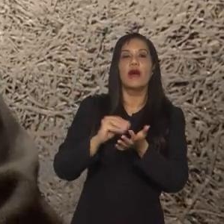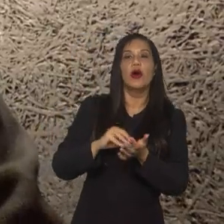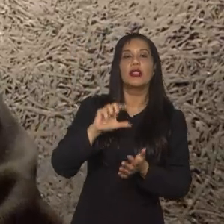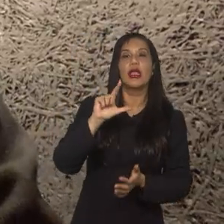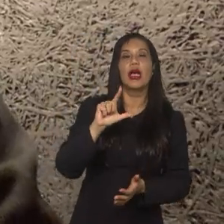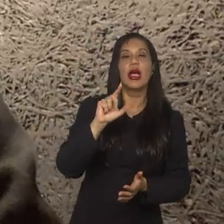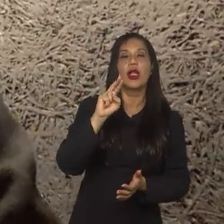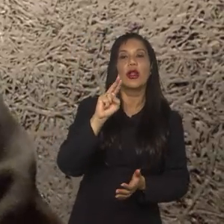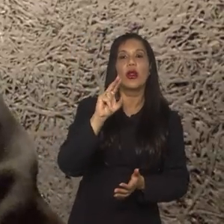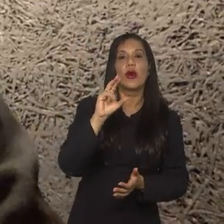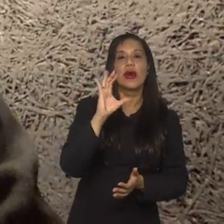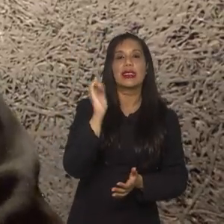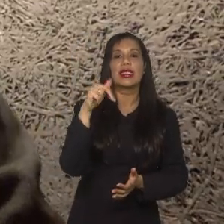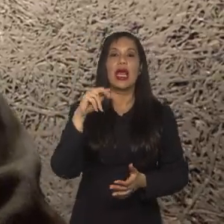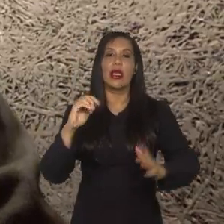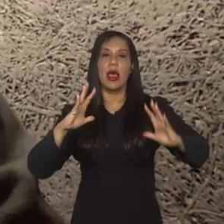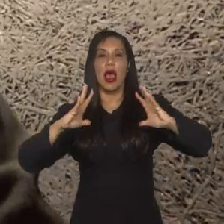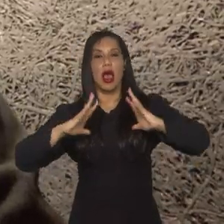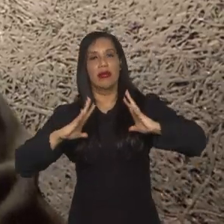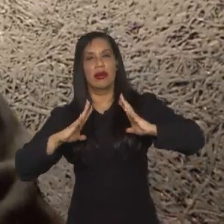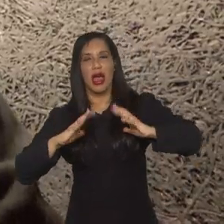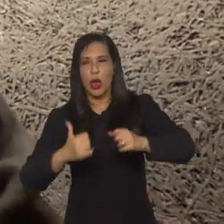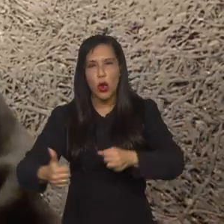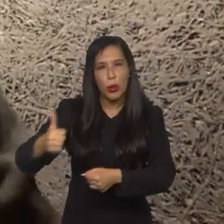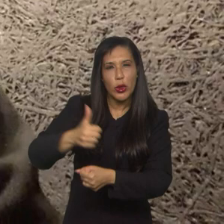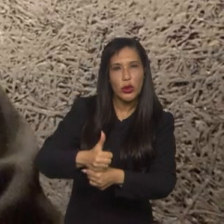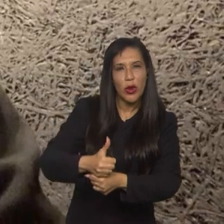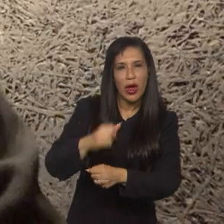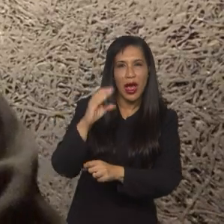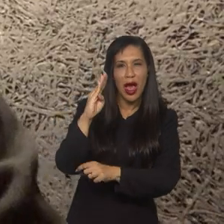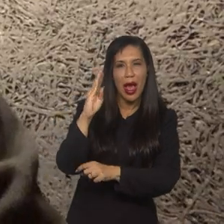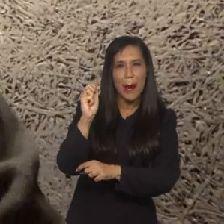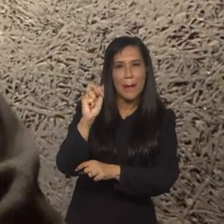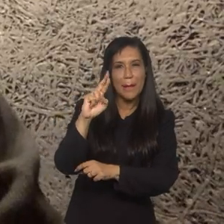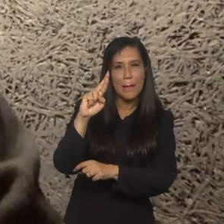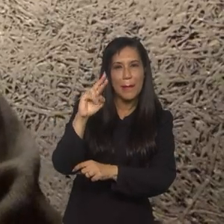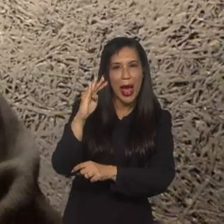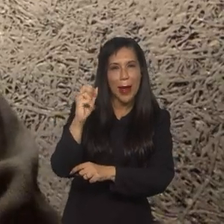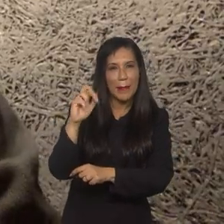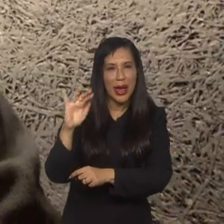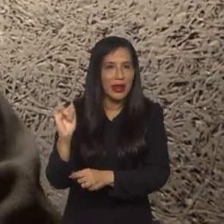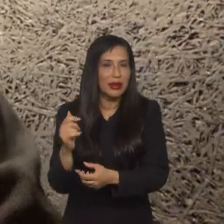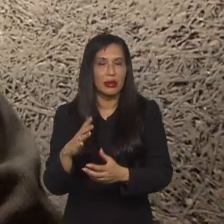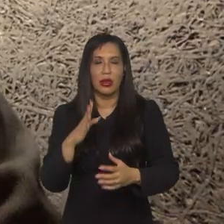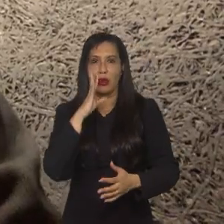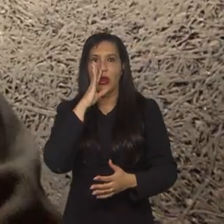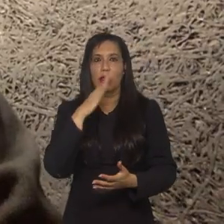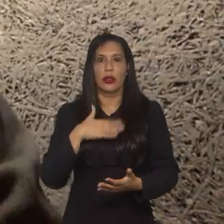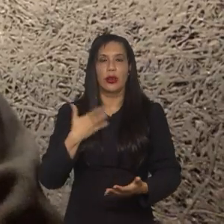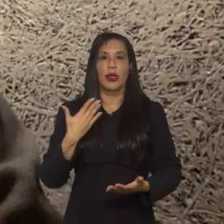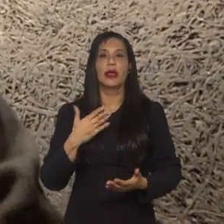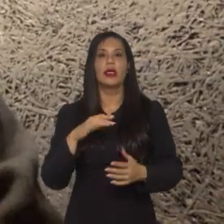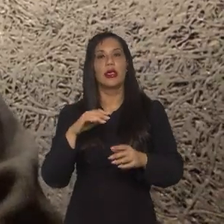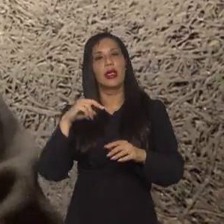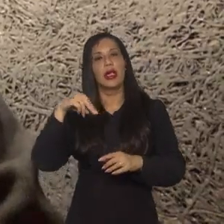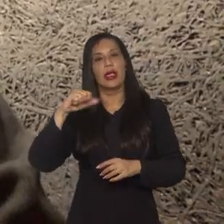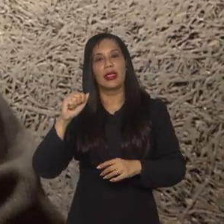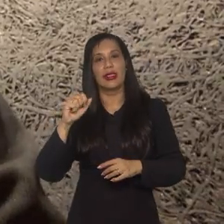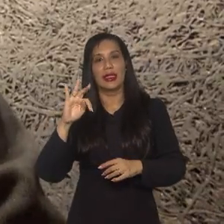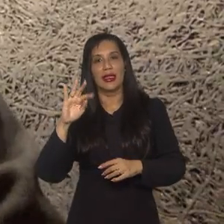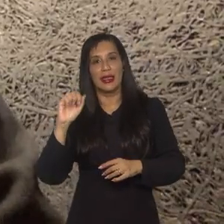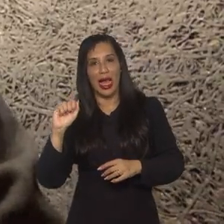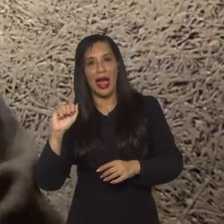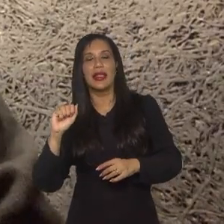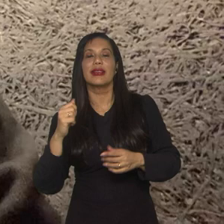Luciana para a convocação da Bárbara, eu acho que foi a grande surpresa. A Natasha, por exemplo, goleira também, chegou a